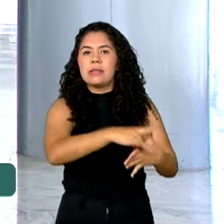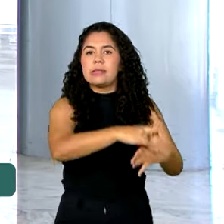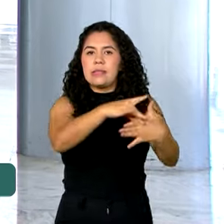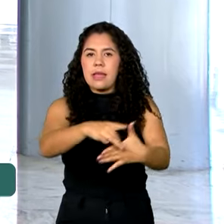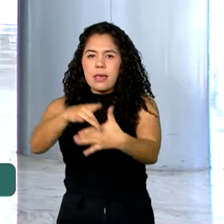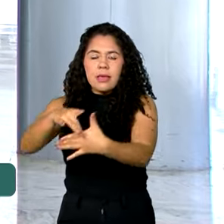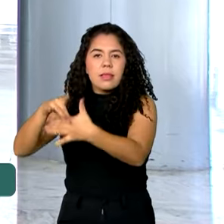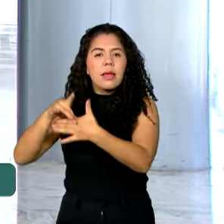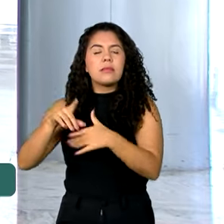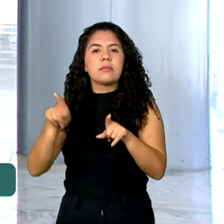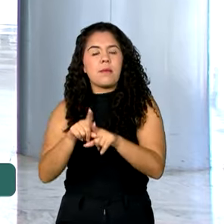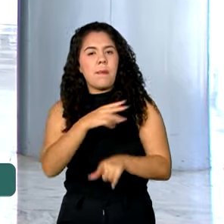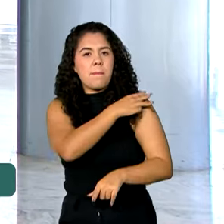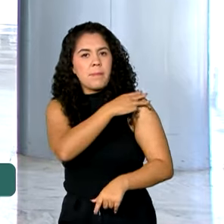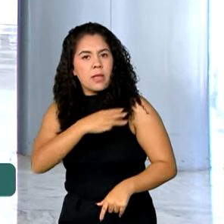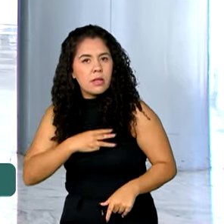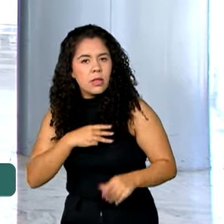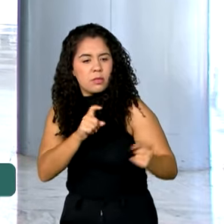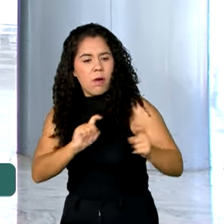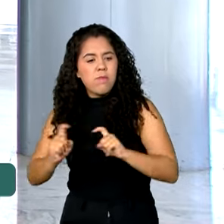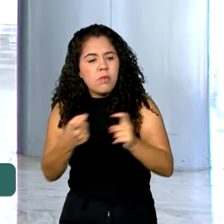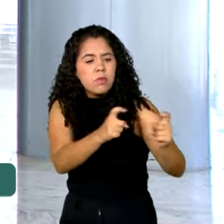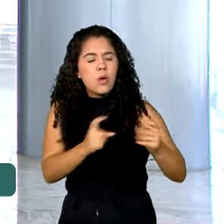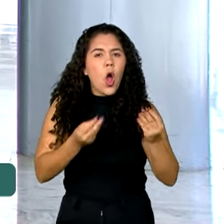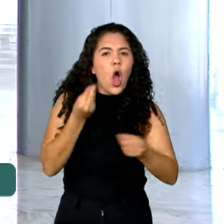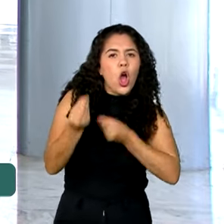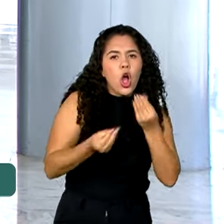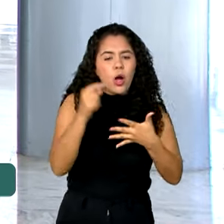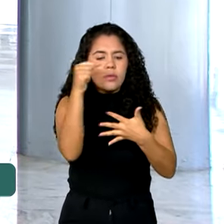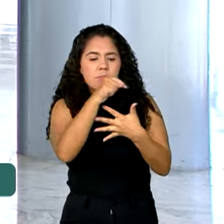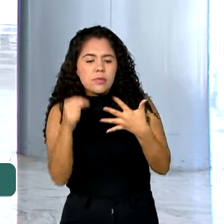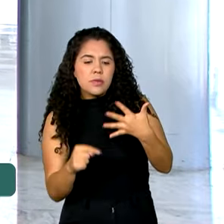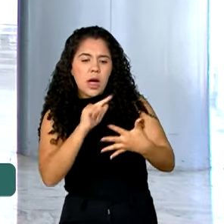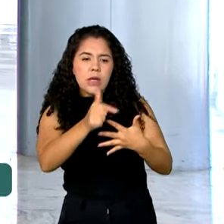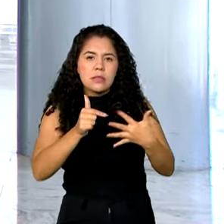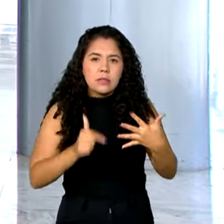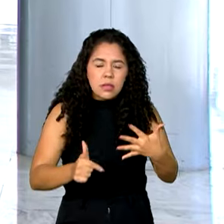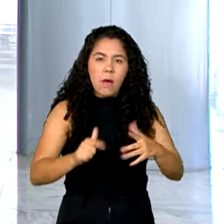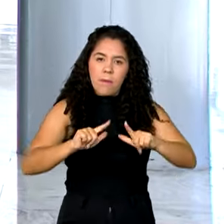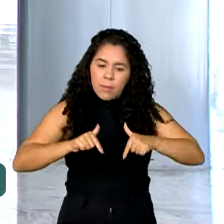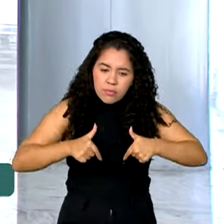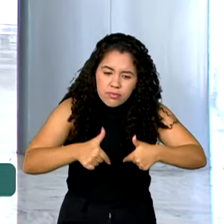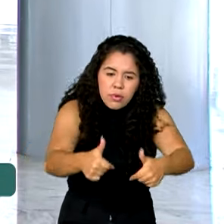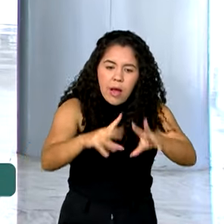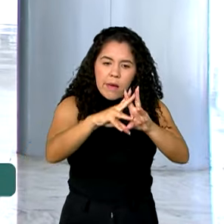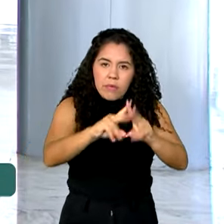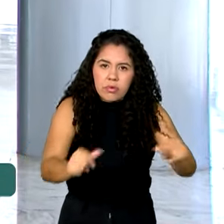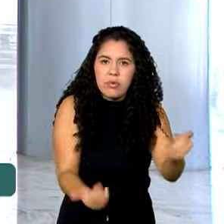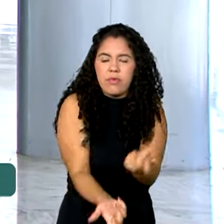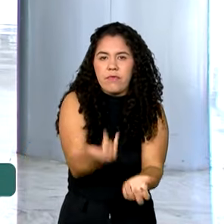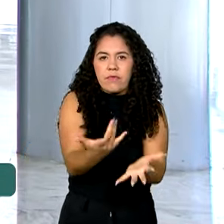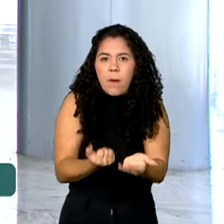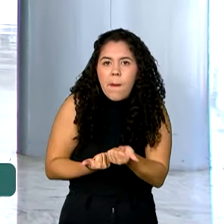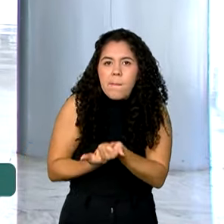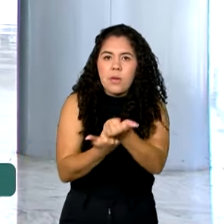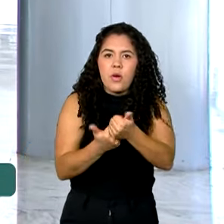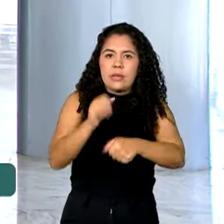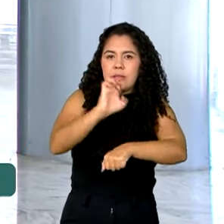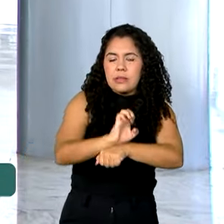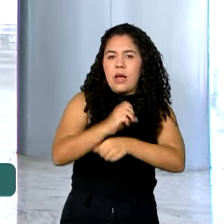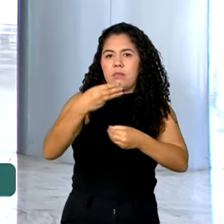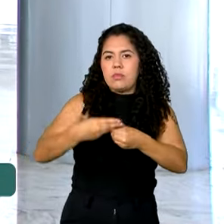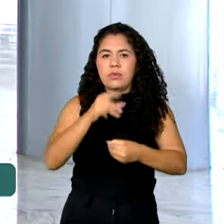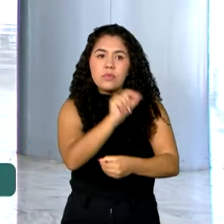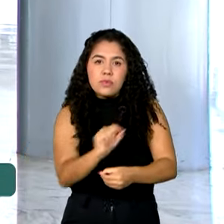Planalto para definir novas ações de combate aos incêndios e também medidas para ajudar aos estados. Agora, seguindo com a